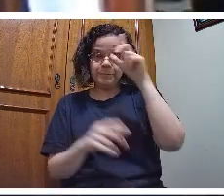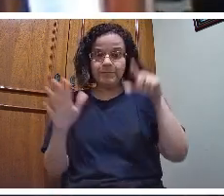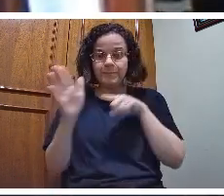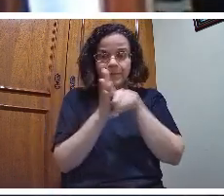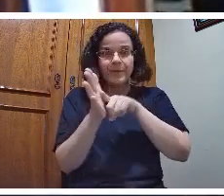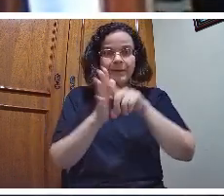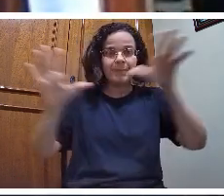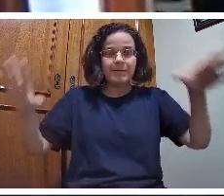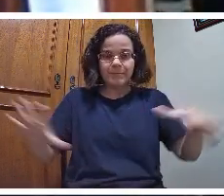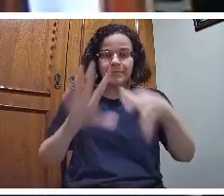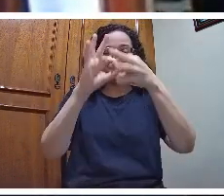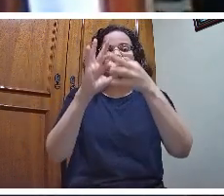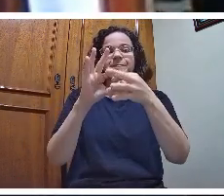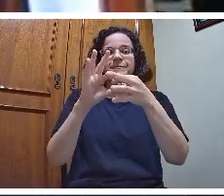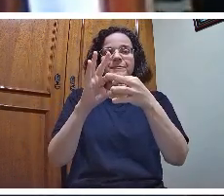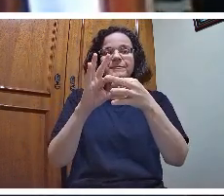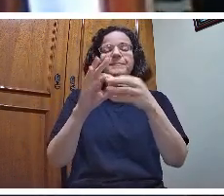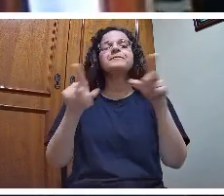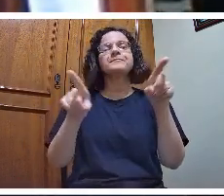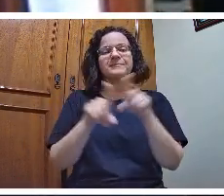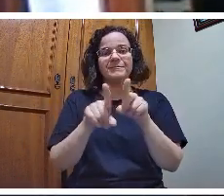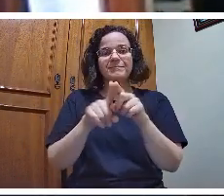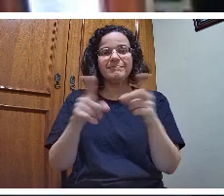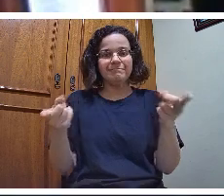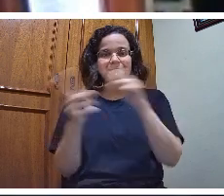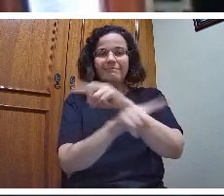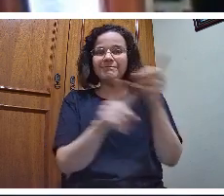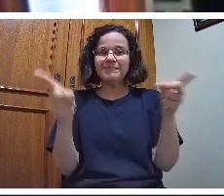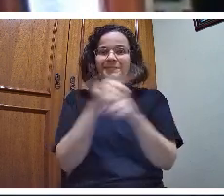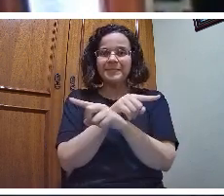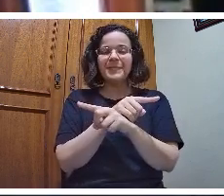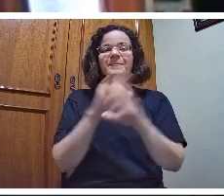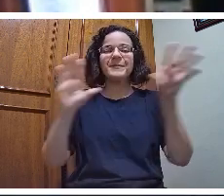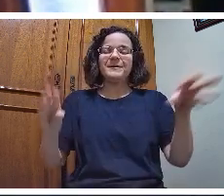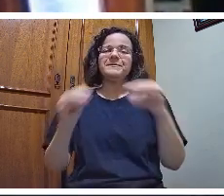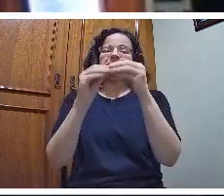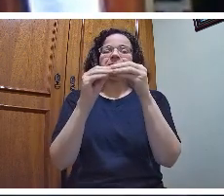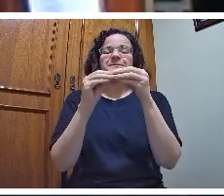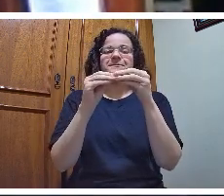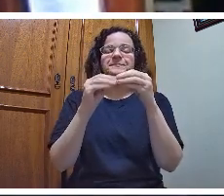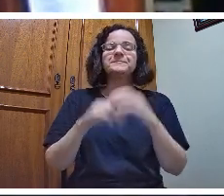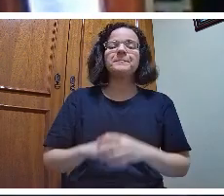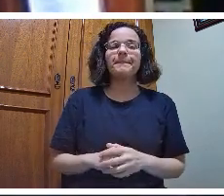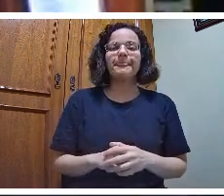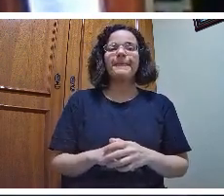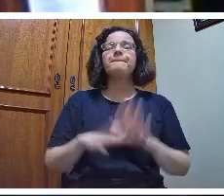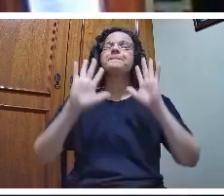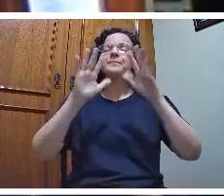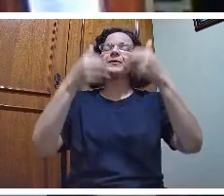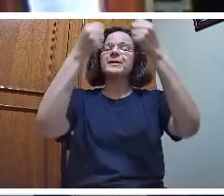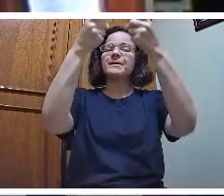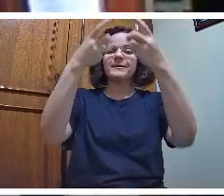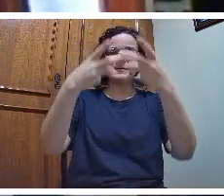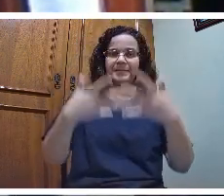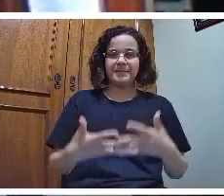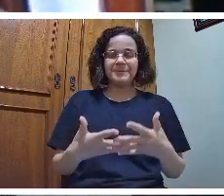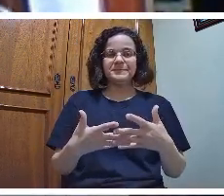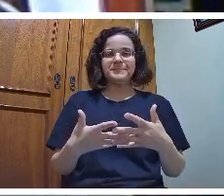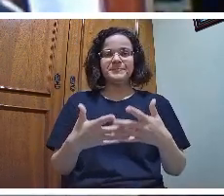que se contradizem e ao mesmo tempo se completam. Eu falei em problematização,